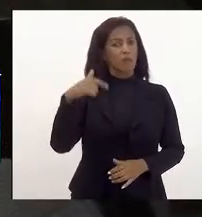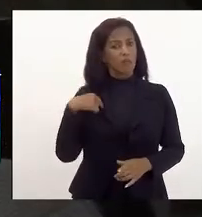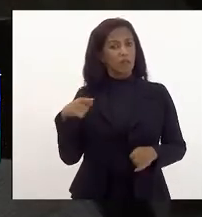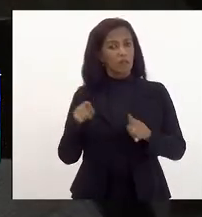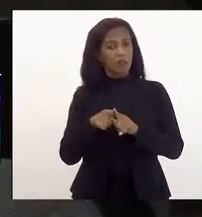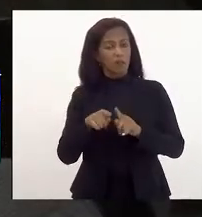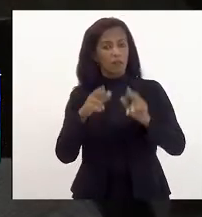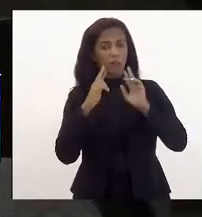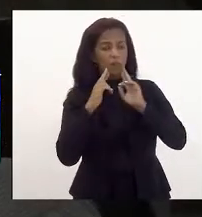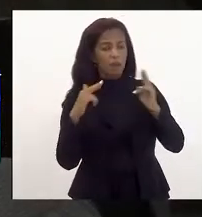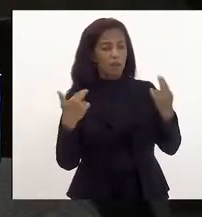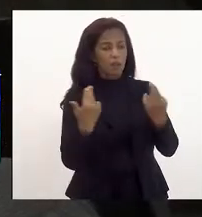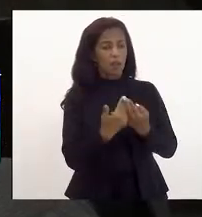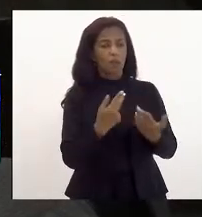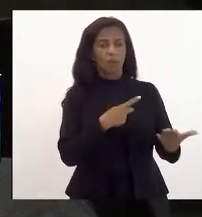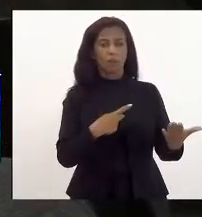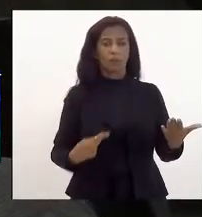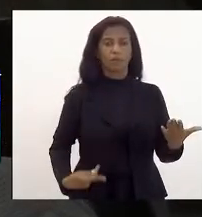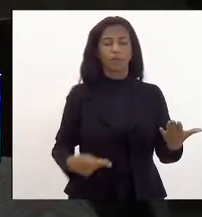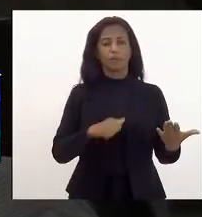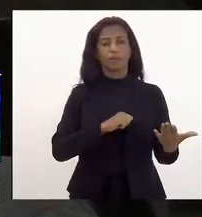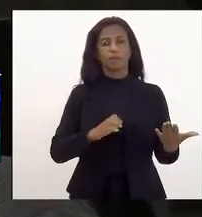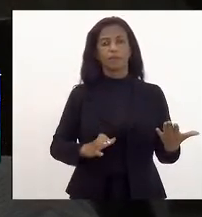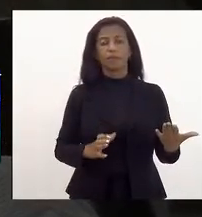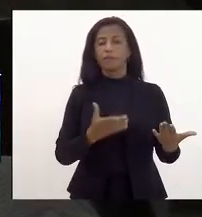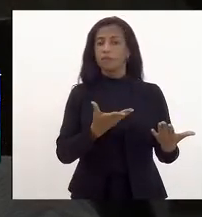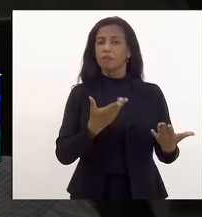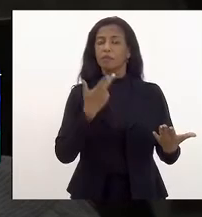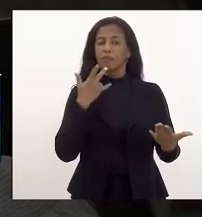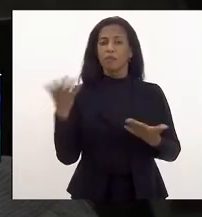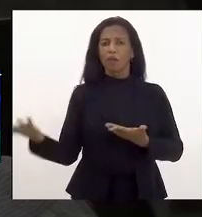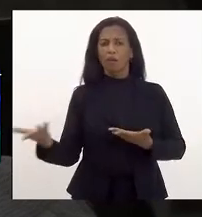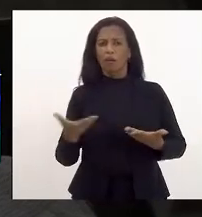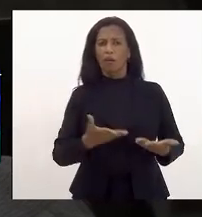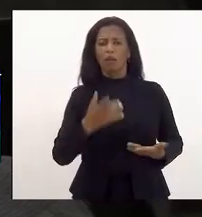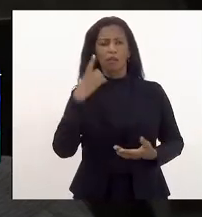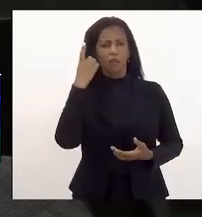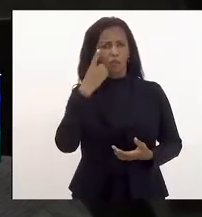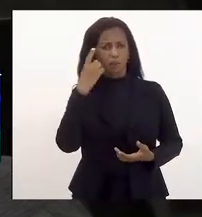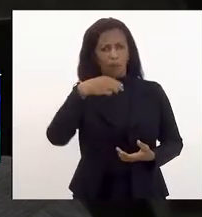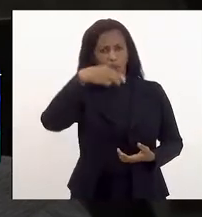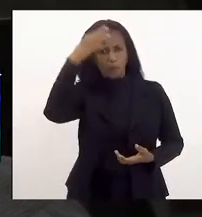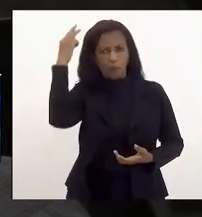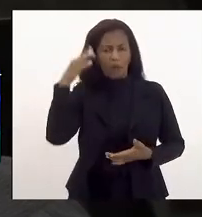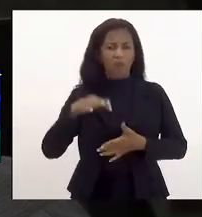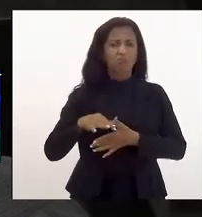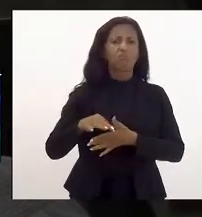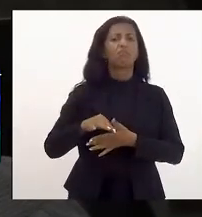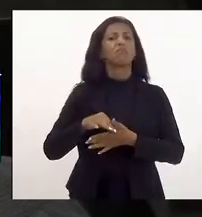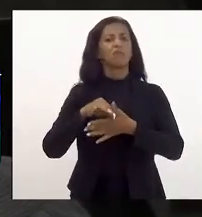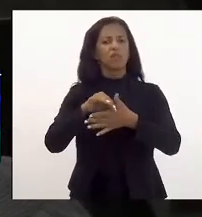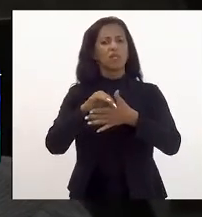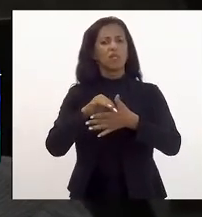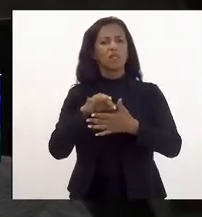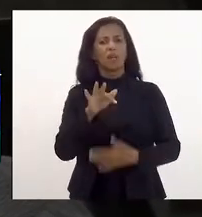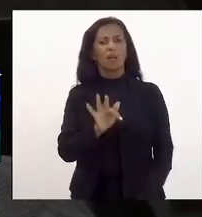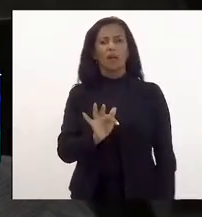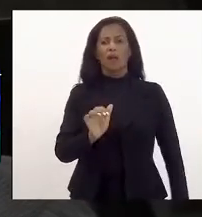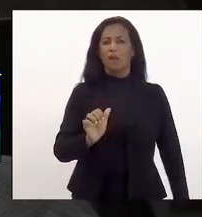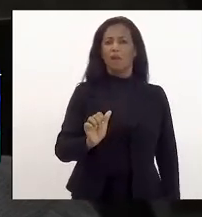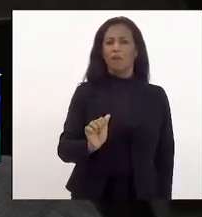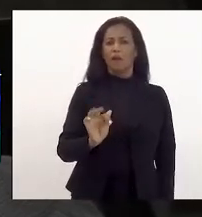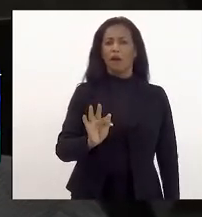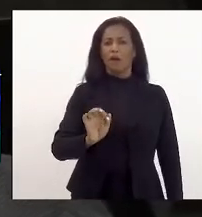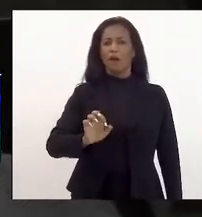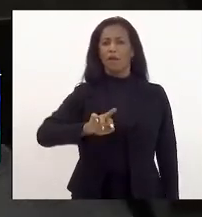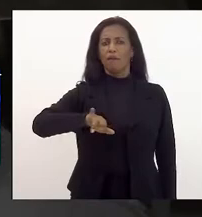reunião presidida pelo deputado André Siciliano que recebeu o deputado Márcio Pacheco lideranças da FAFERG aliás uma